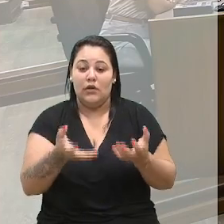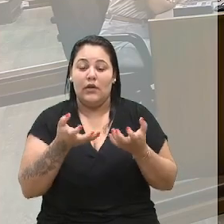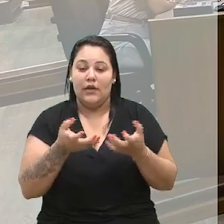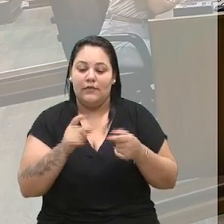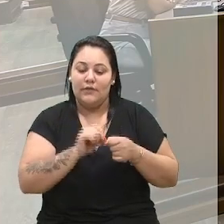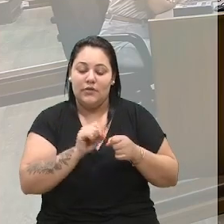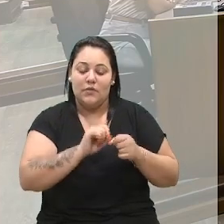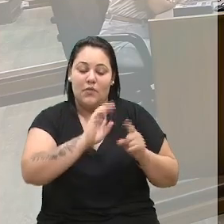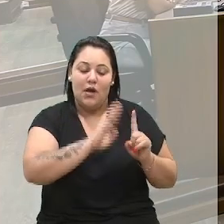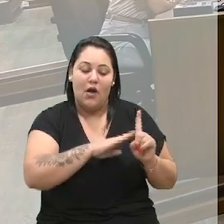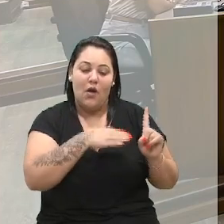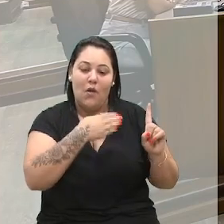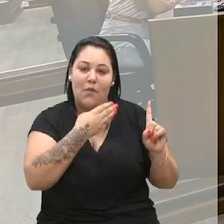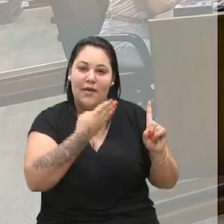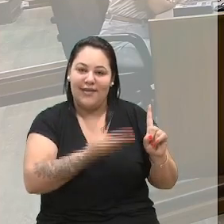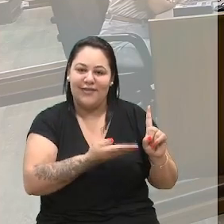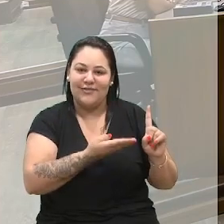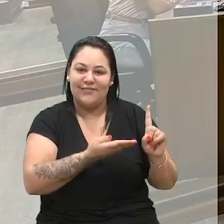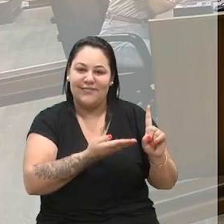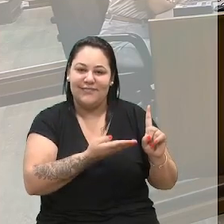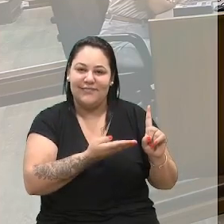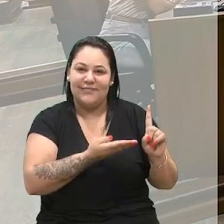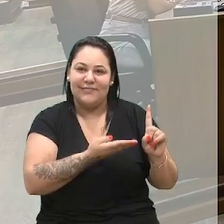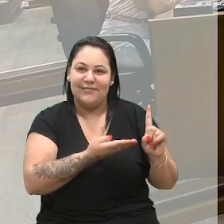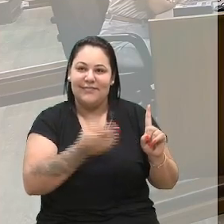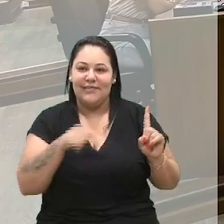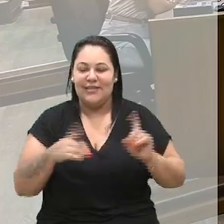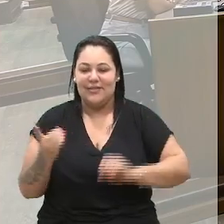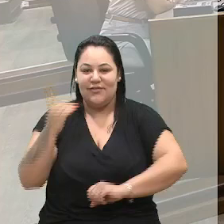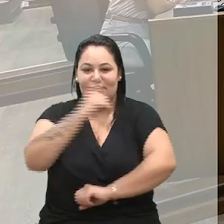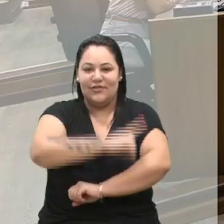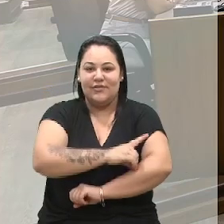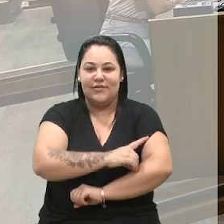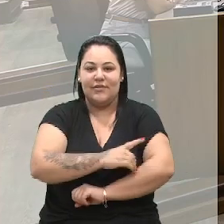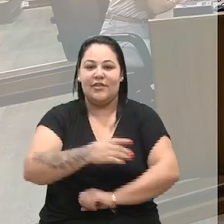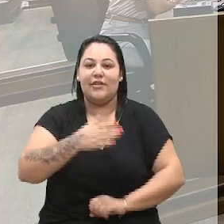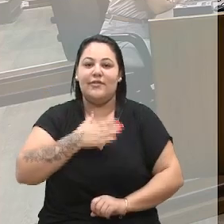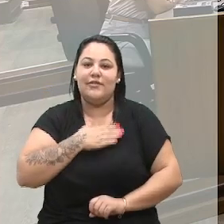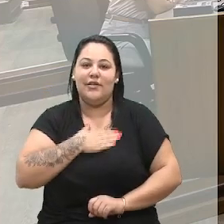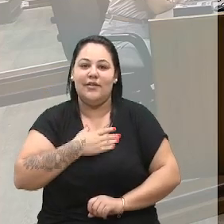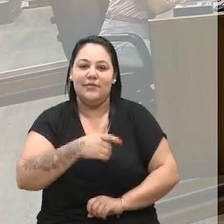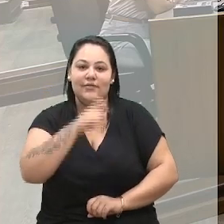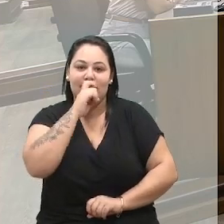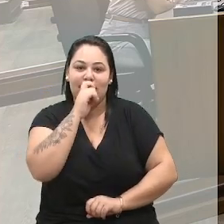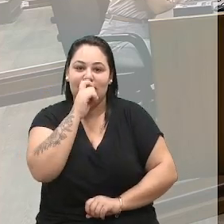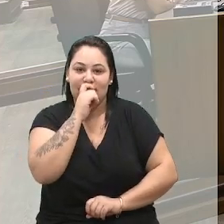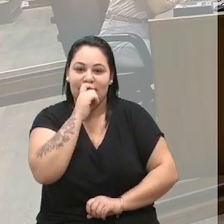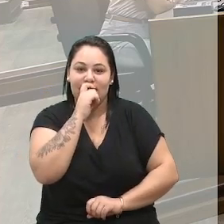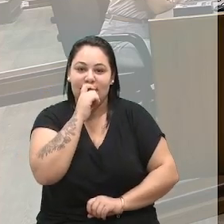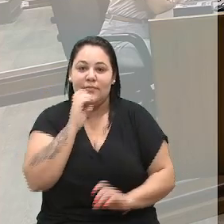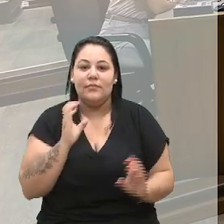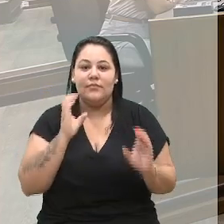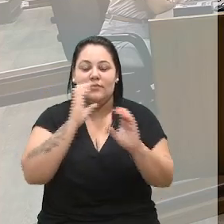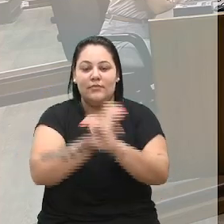homenagem, nesse dia hoje, ao meu pai, que estaria completando mais um ano de vida,